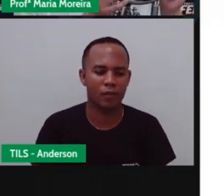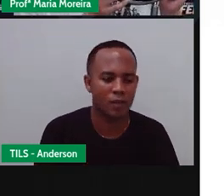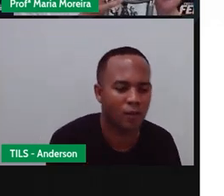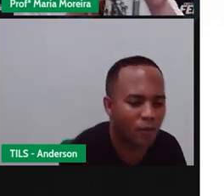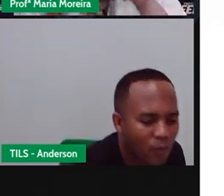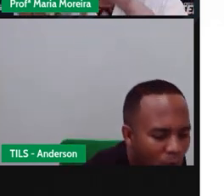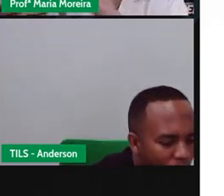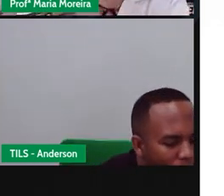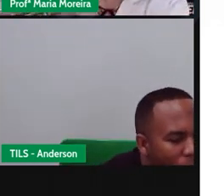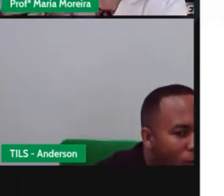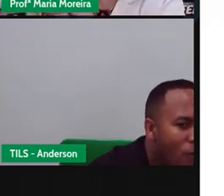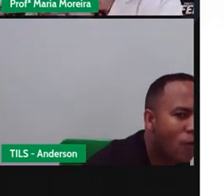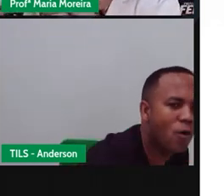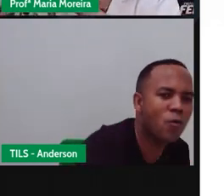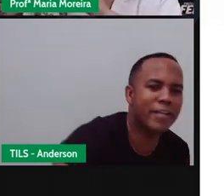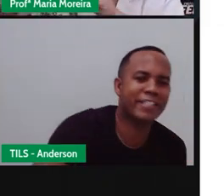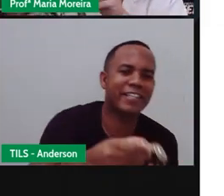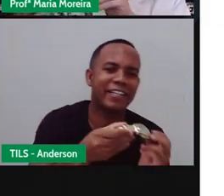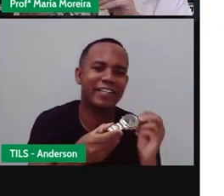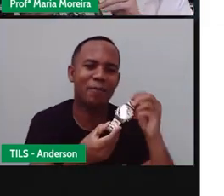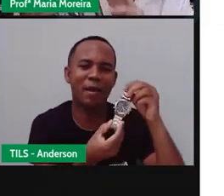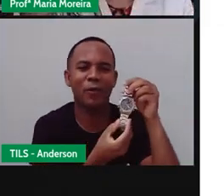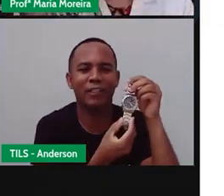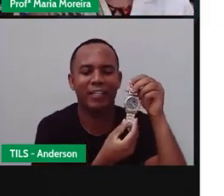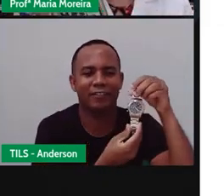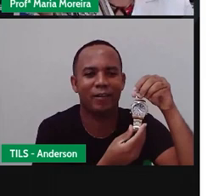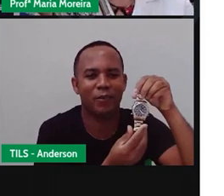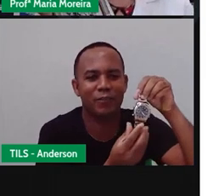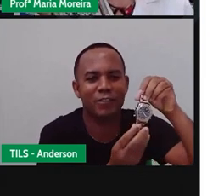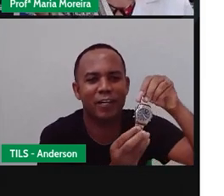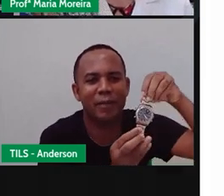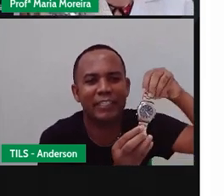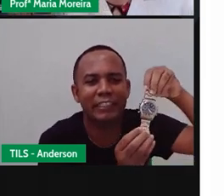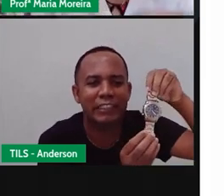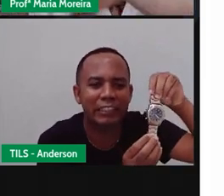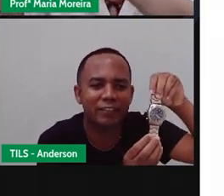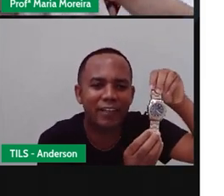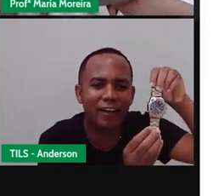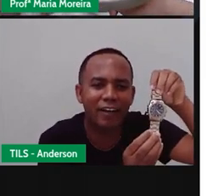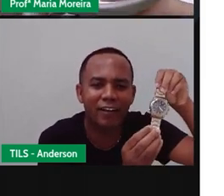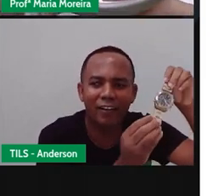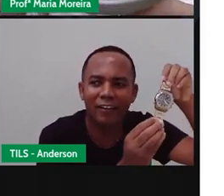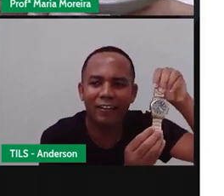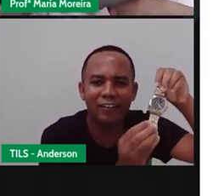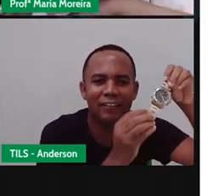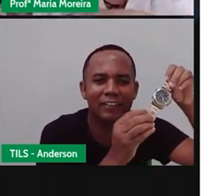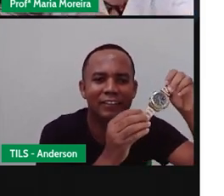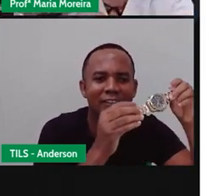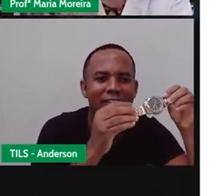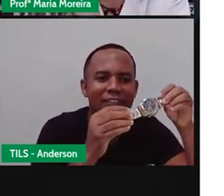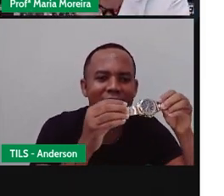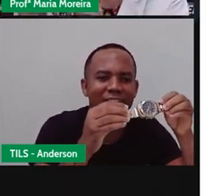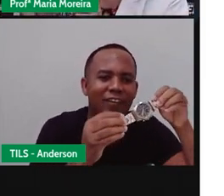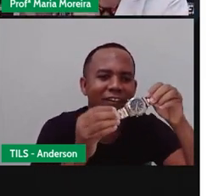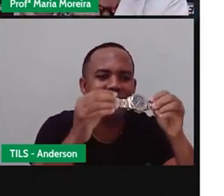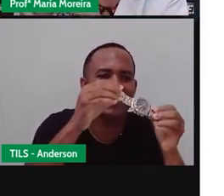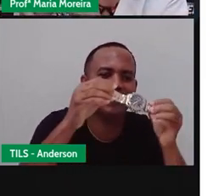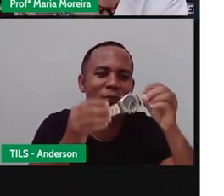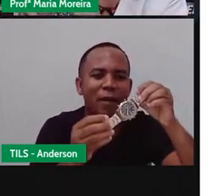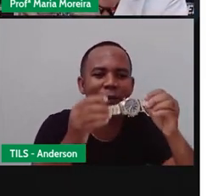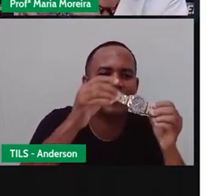Olha o relógio. Então, esse... Ou esse daqui que é na Prodé. Pois é, mas é porque a Prodé queria usar aqui no pulso, mas não deu, né?